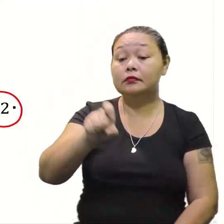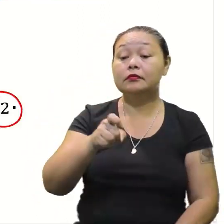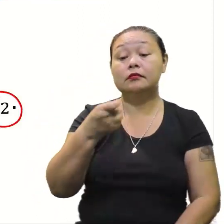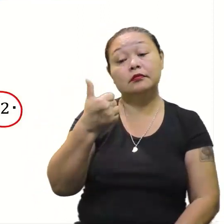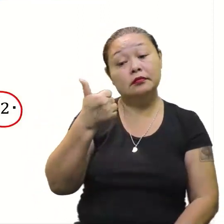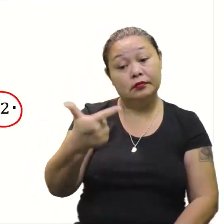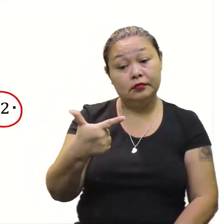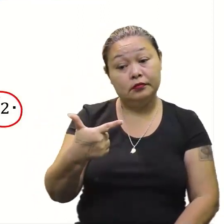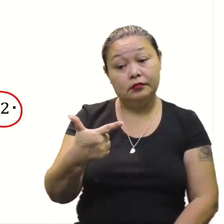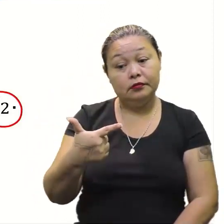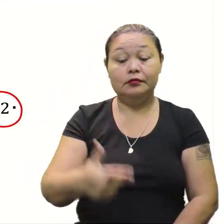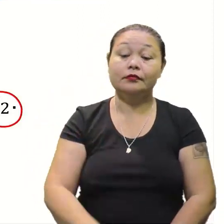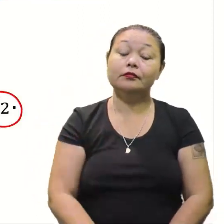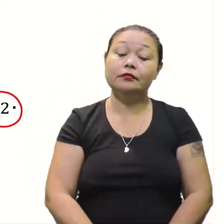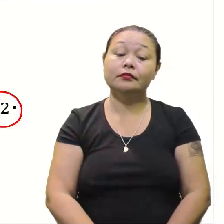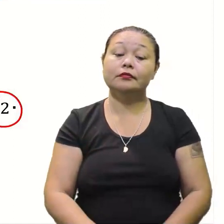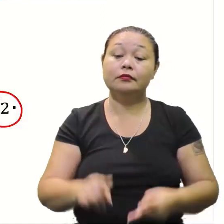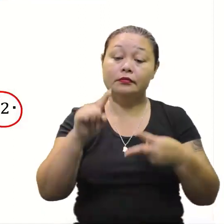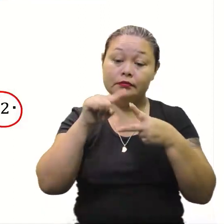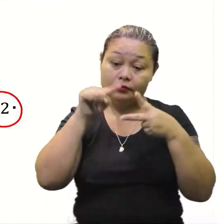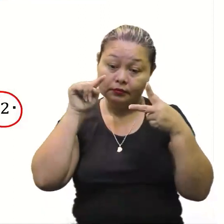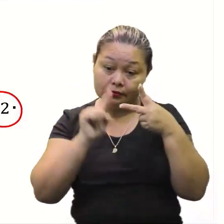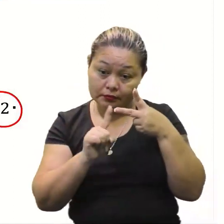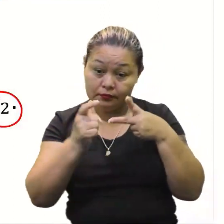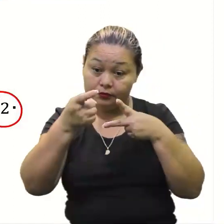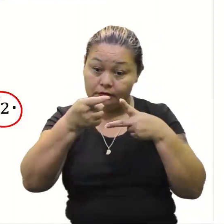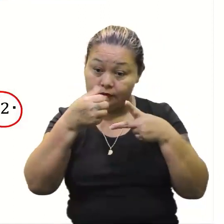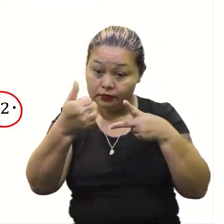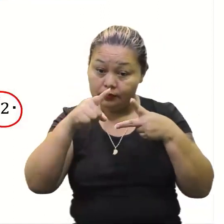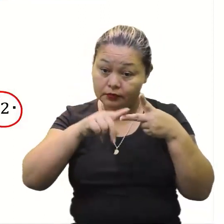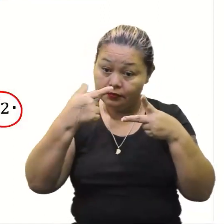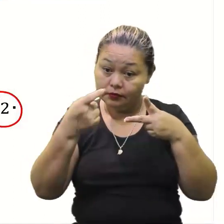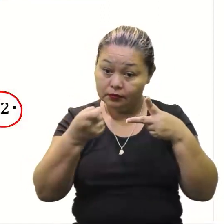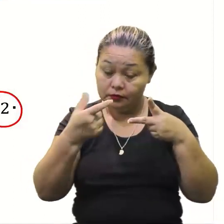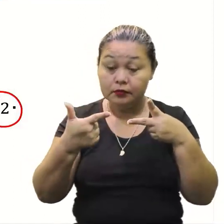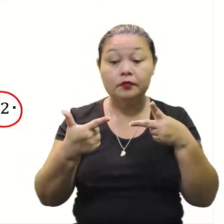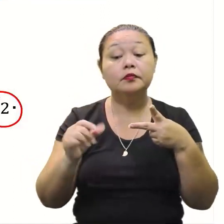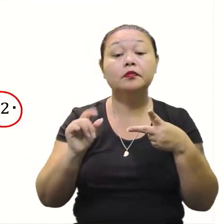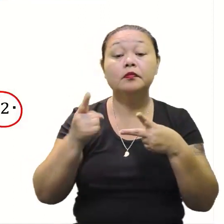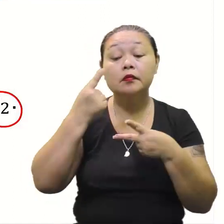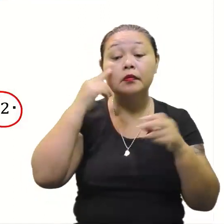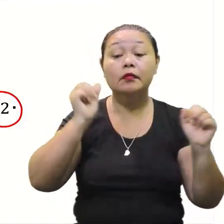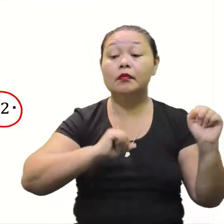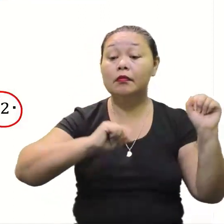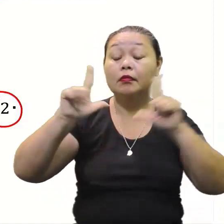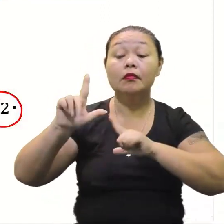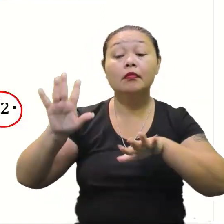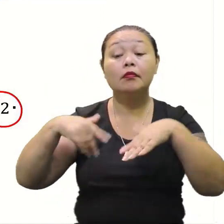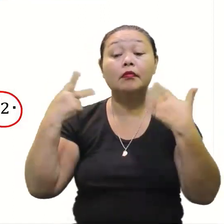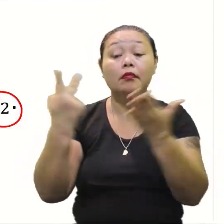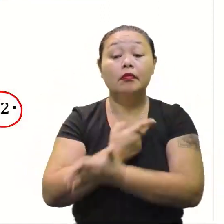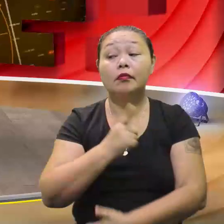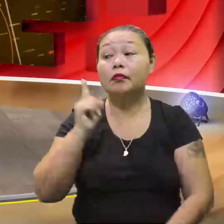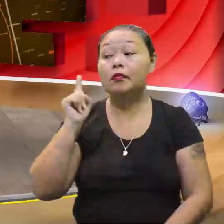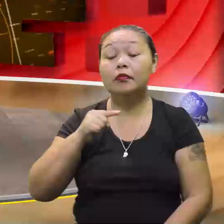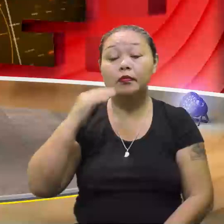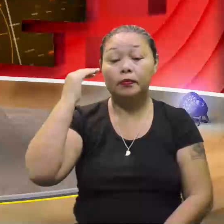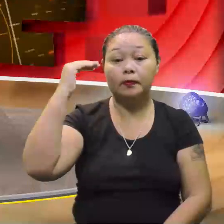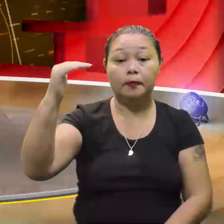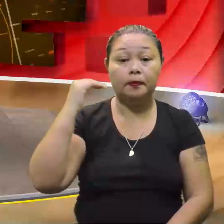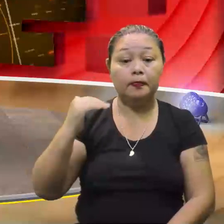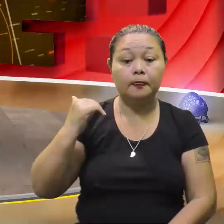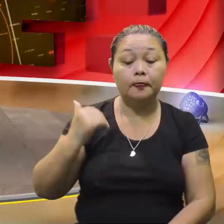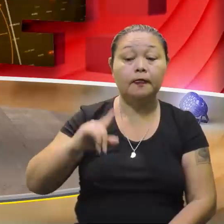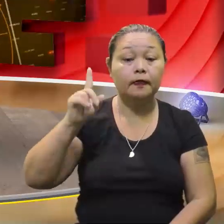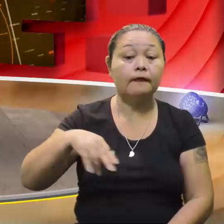e X2. E aí, gente, aqui no slide, o que acontece? Esse passo a passo